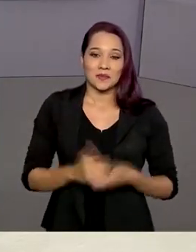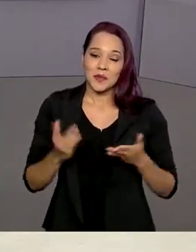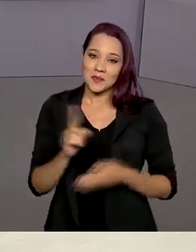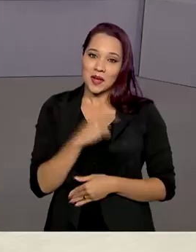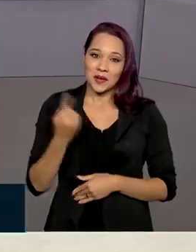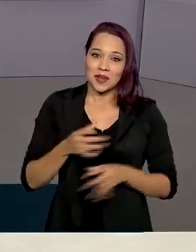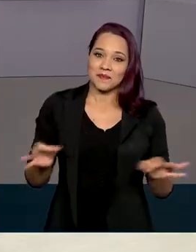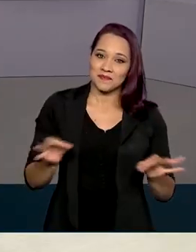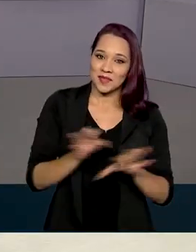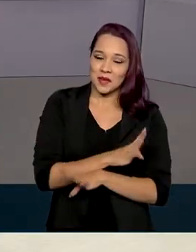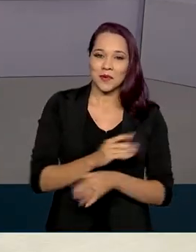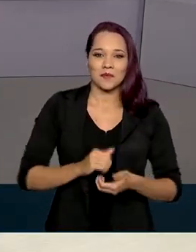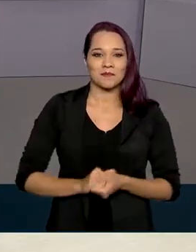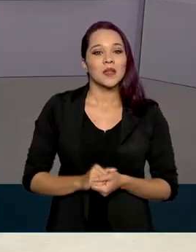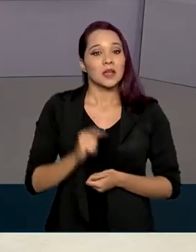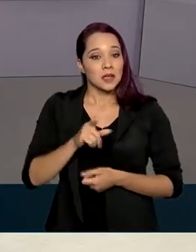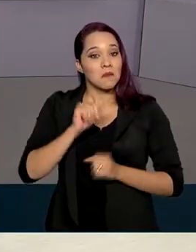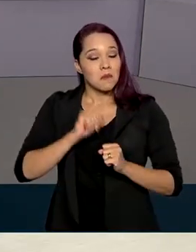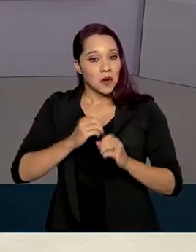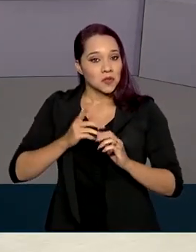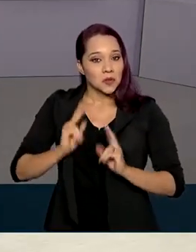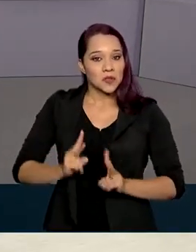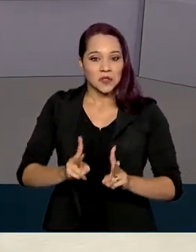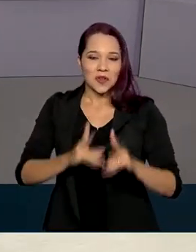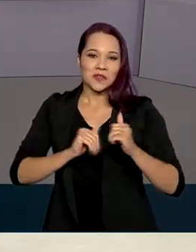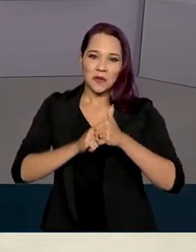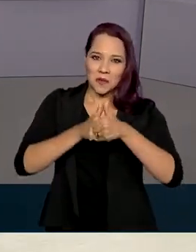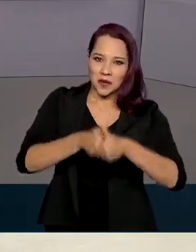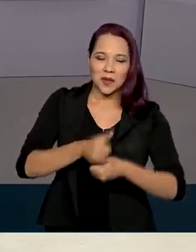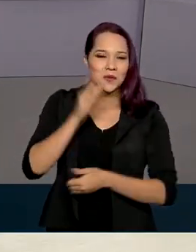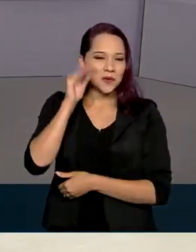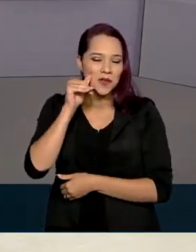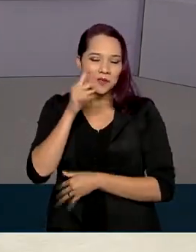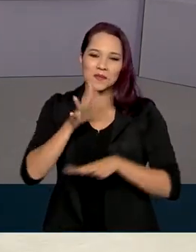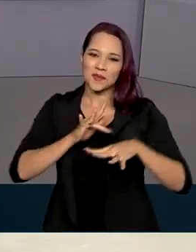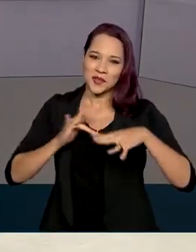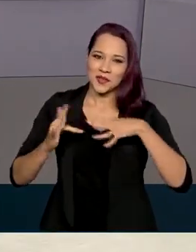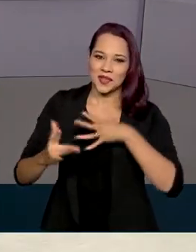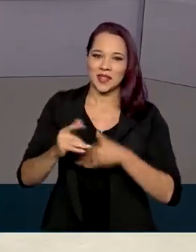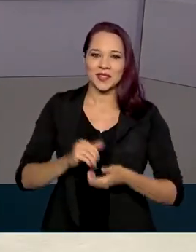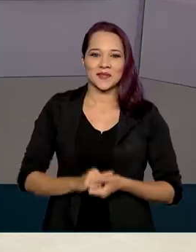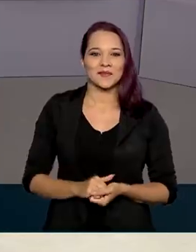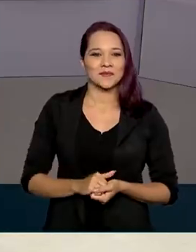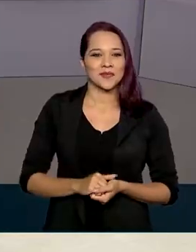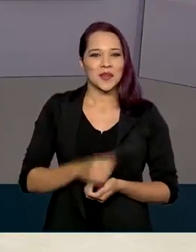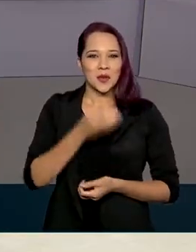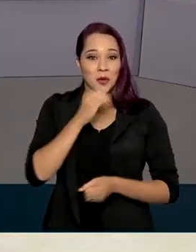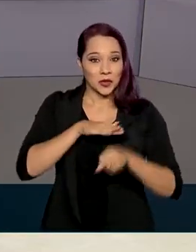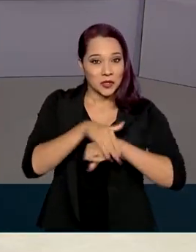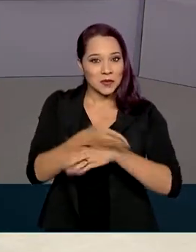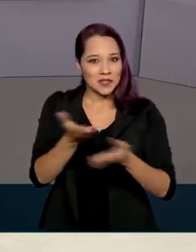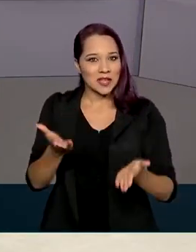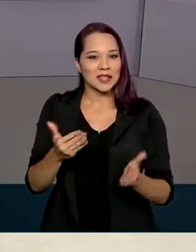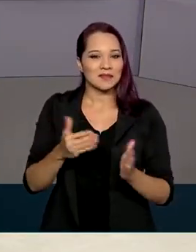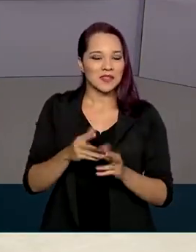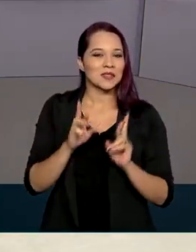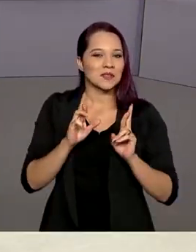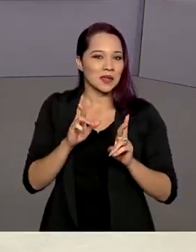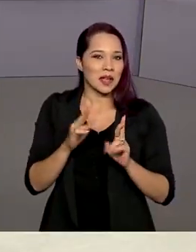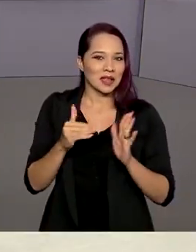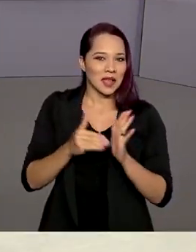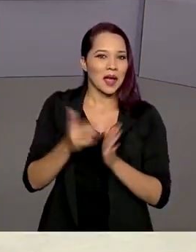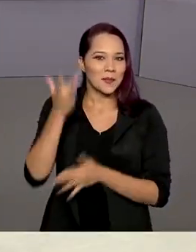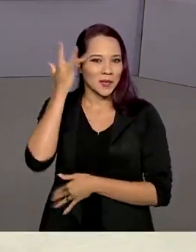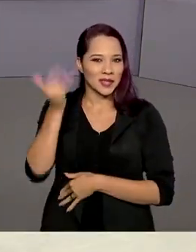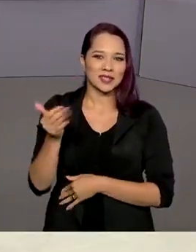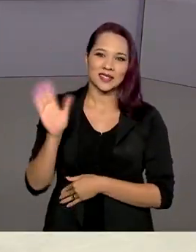governo agora fica por aqui, mas você pode continuar nos acompanhando pelas redes sociais. Uma ótima noite para você, esperamos você de